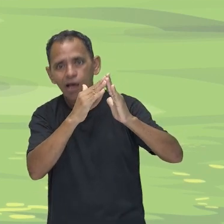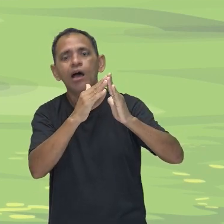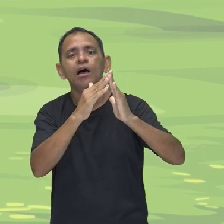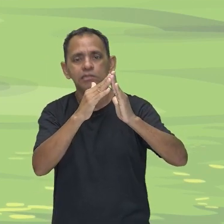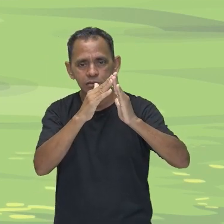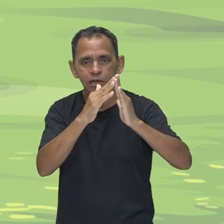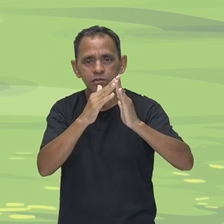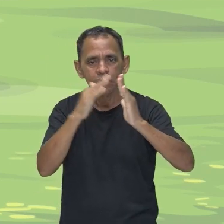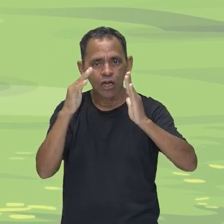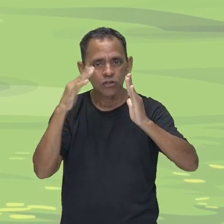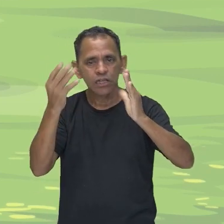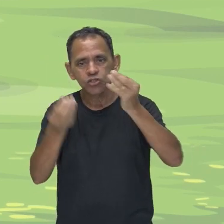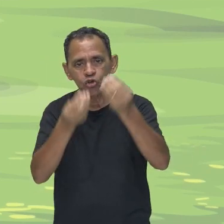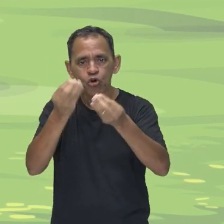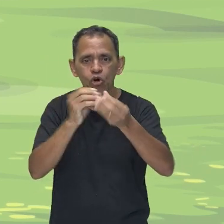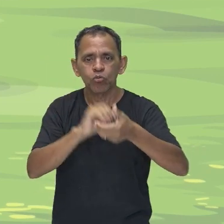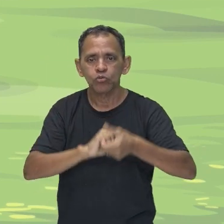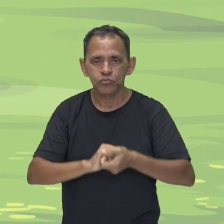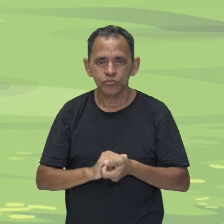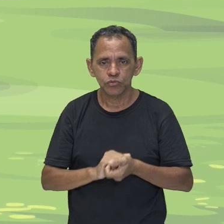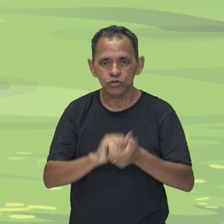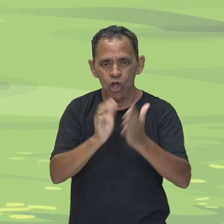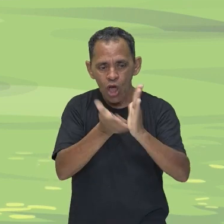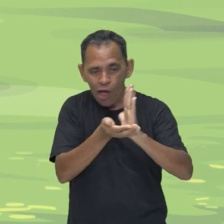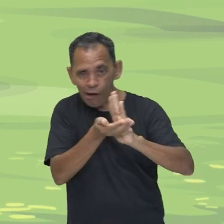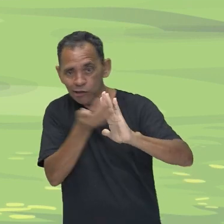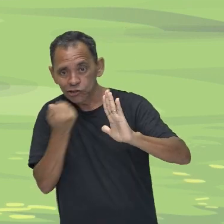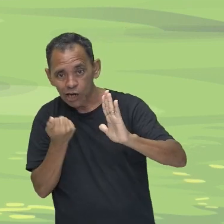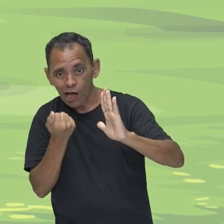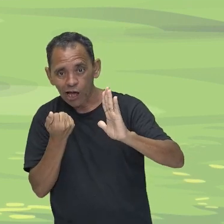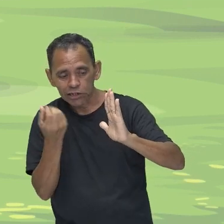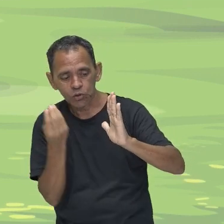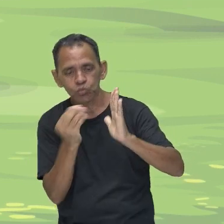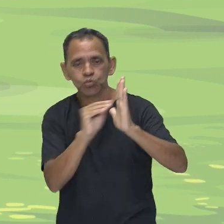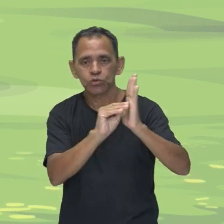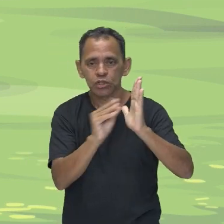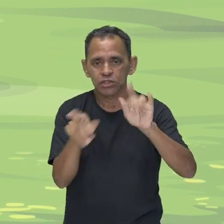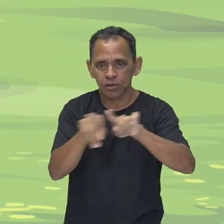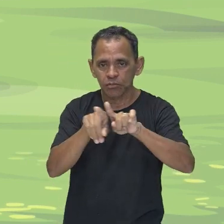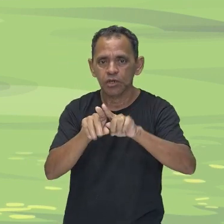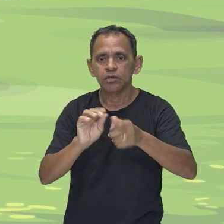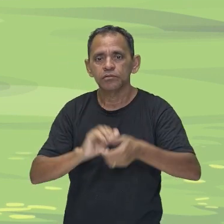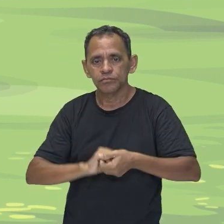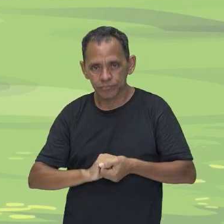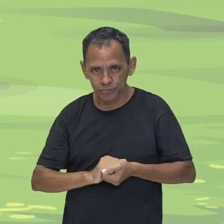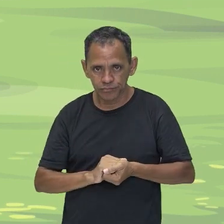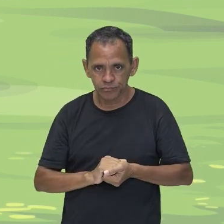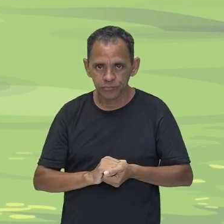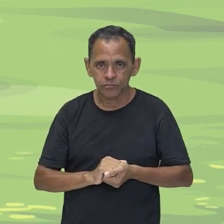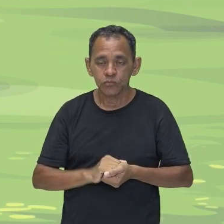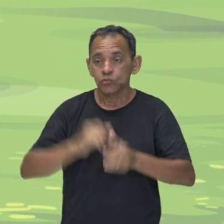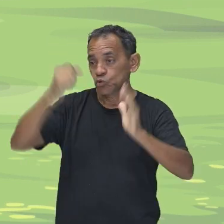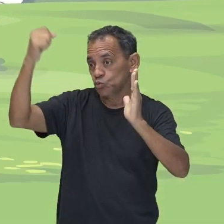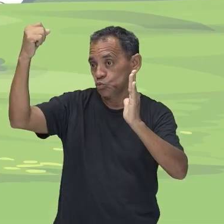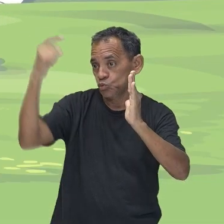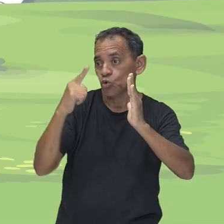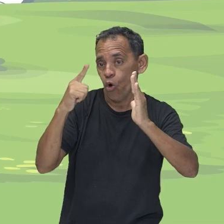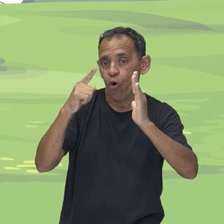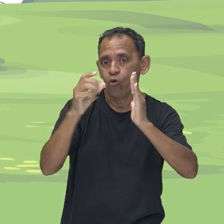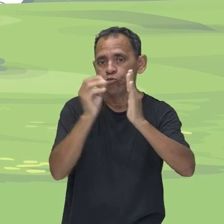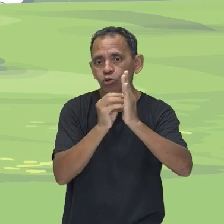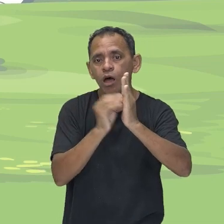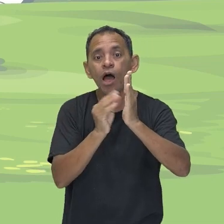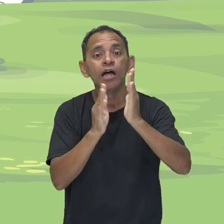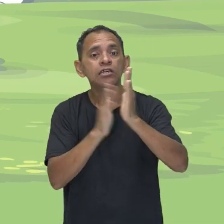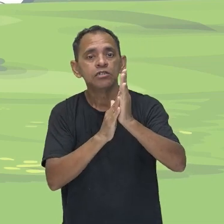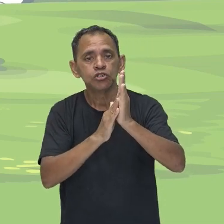débito e crédito, onde na maior parte das vezes está gerando créditos durante todo o dia com a luz do Sol e débitos à noite, quando